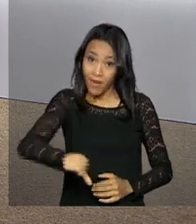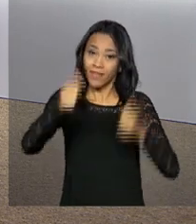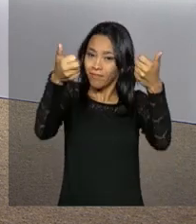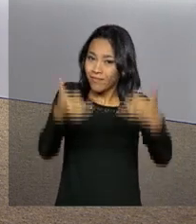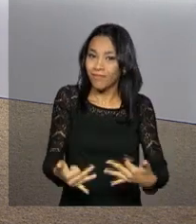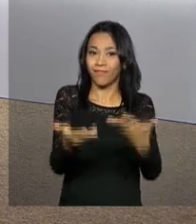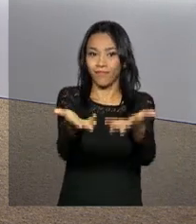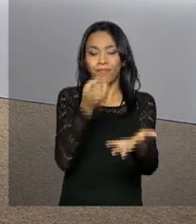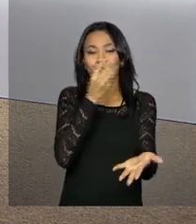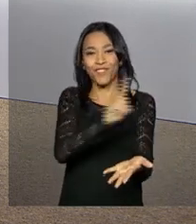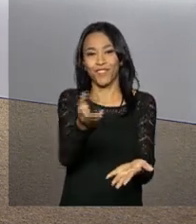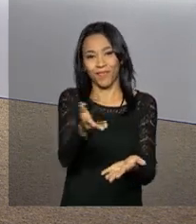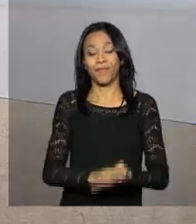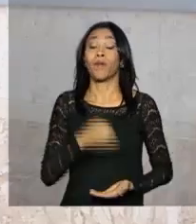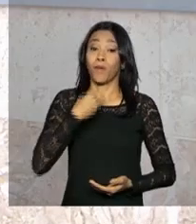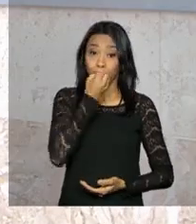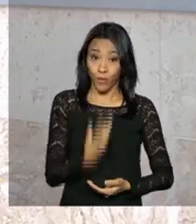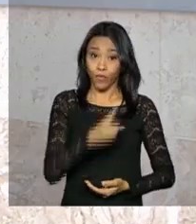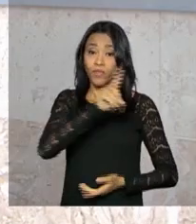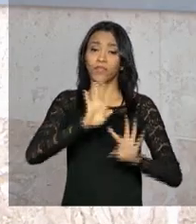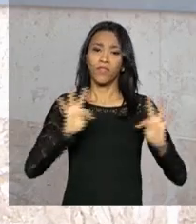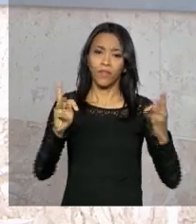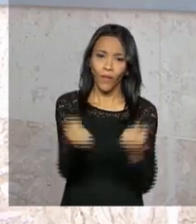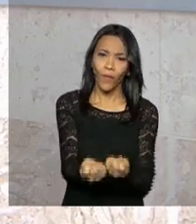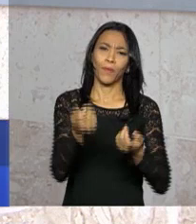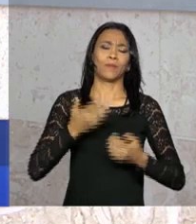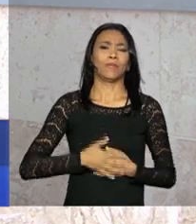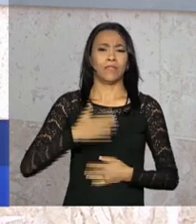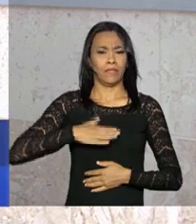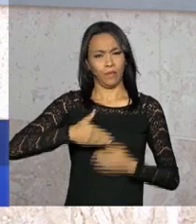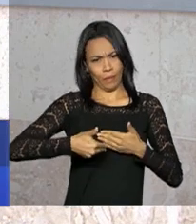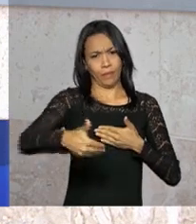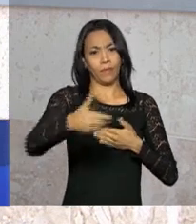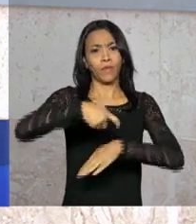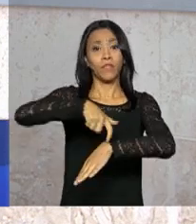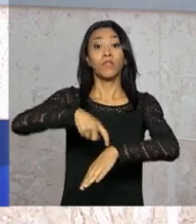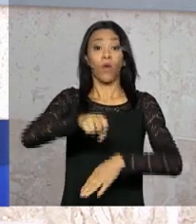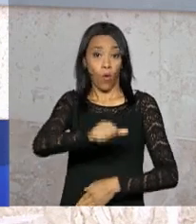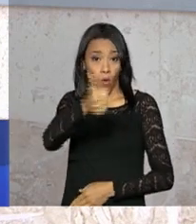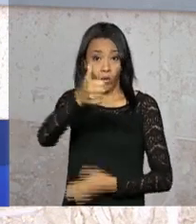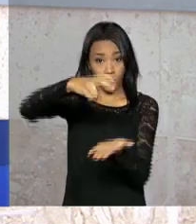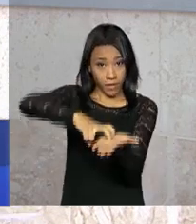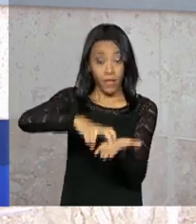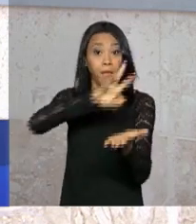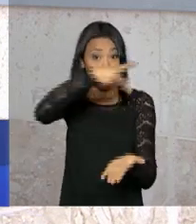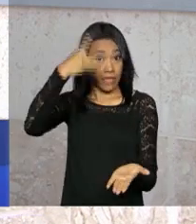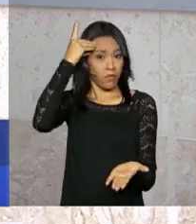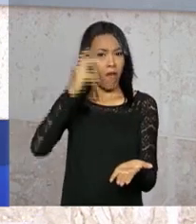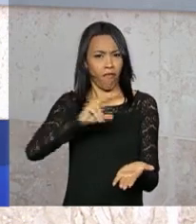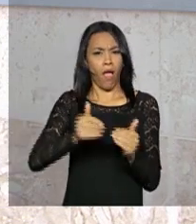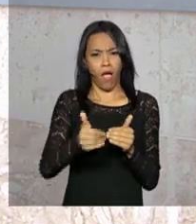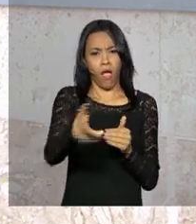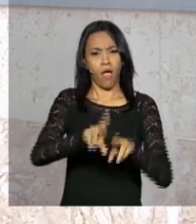Bom dia, Daniela. Bom dia, Roberto. Bom dia a todos. Logo mais às 11 horas da manhã, a presidenta Dilma Rousseff vai se reunir